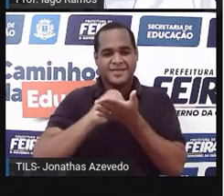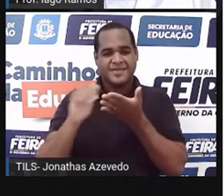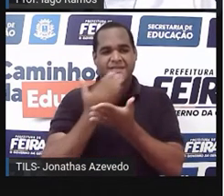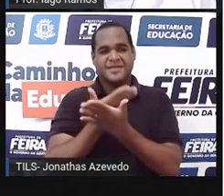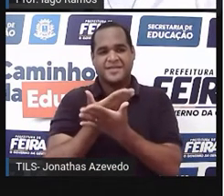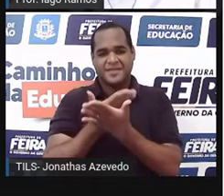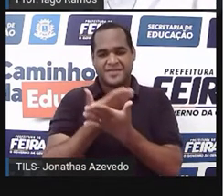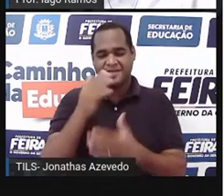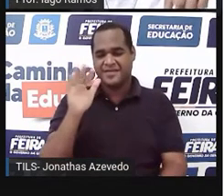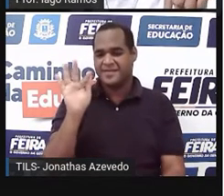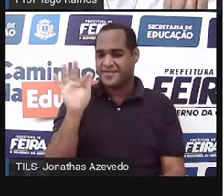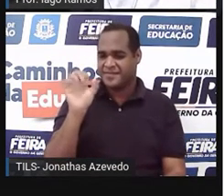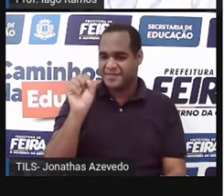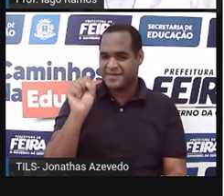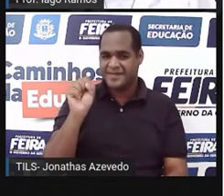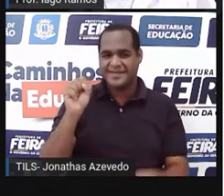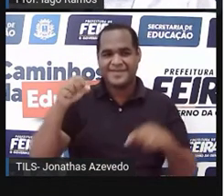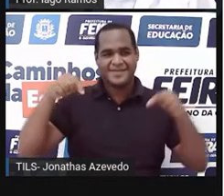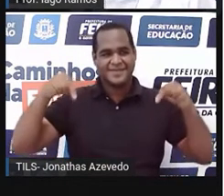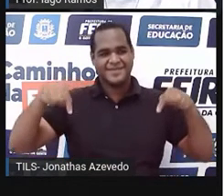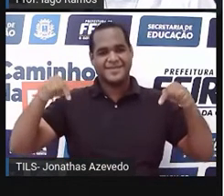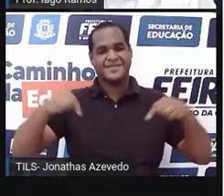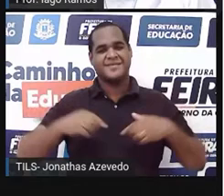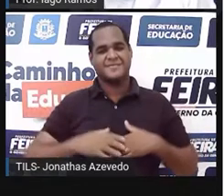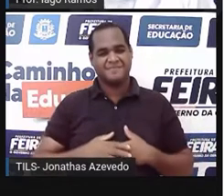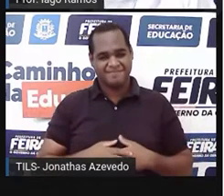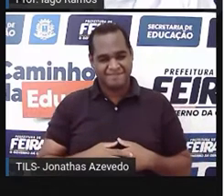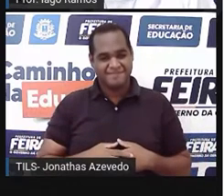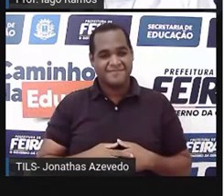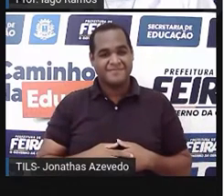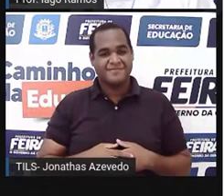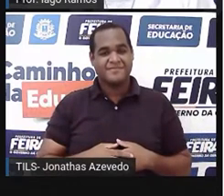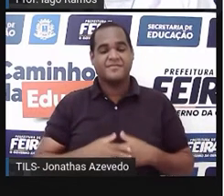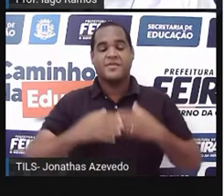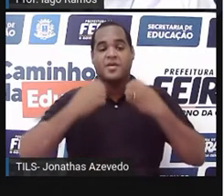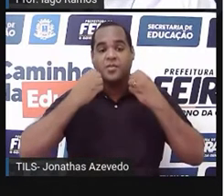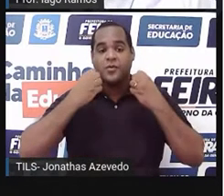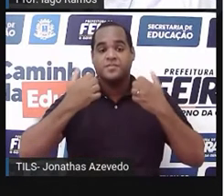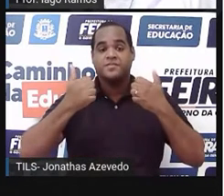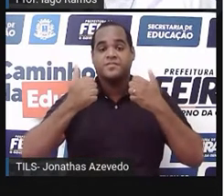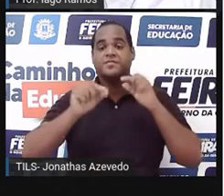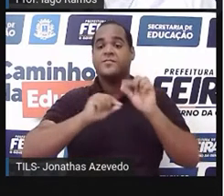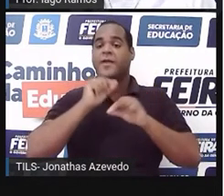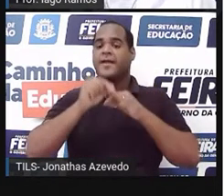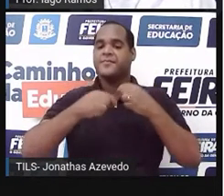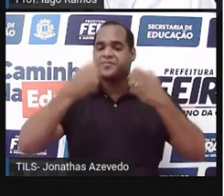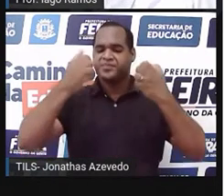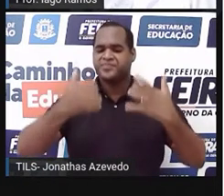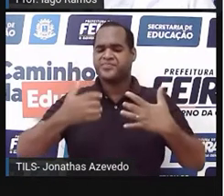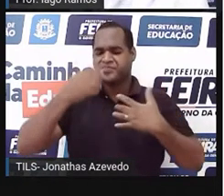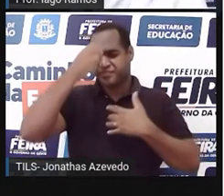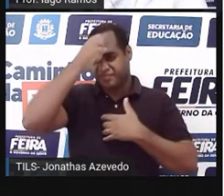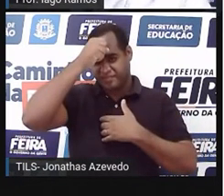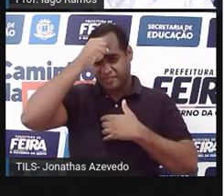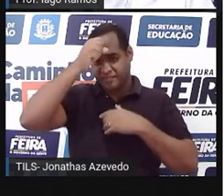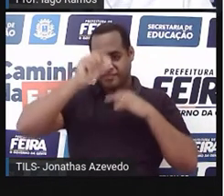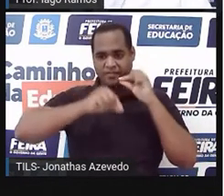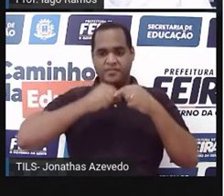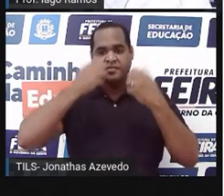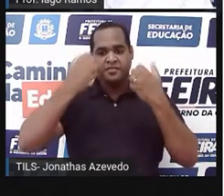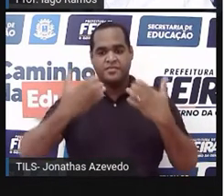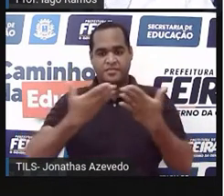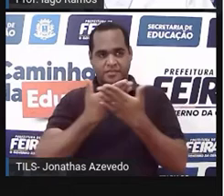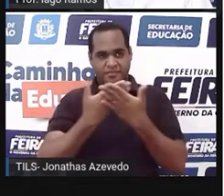de Educação aqui da nossa cidade, tá bom? Bom, e o que é que a gente vai aprender nessa aula